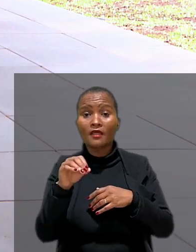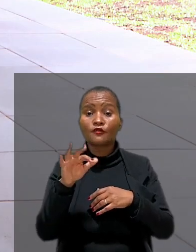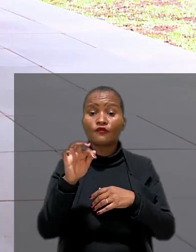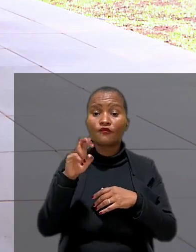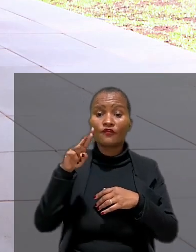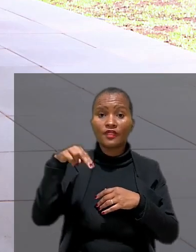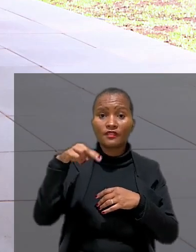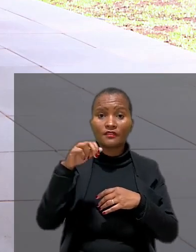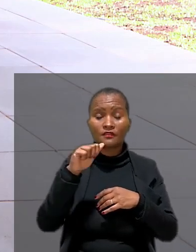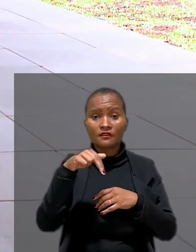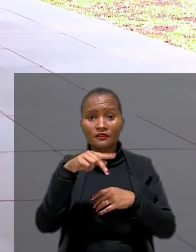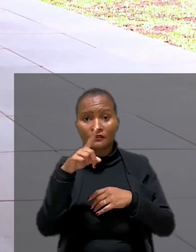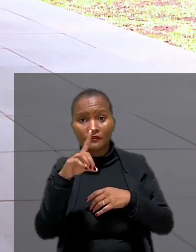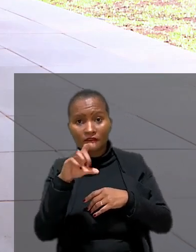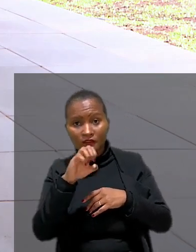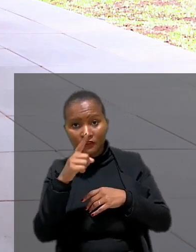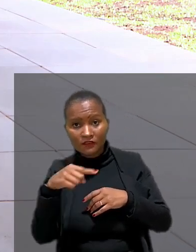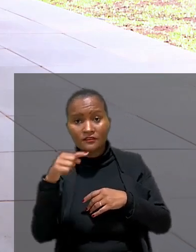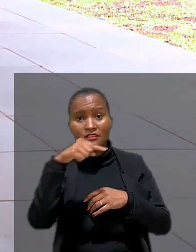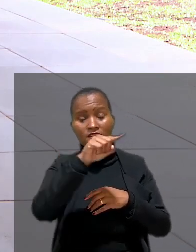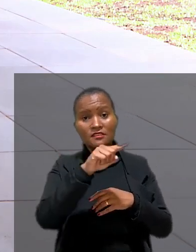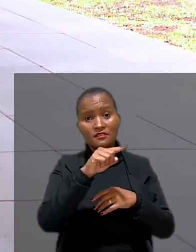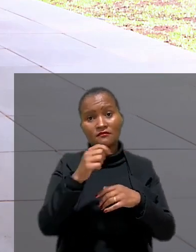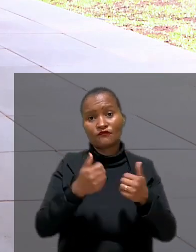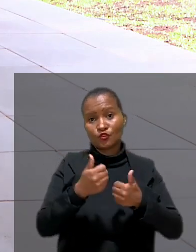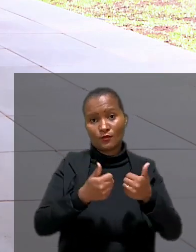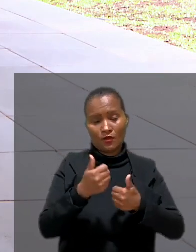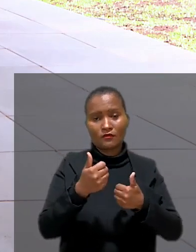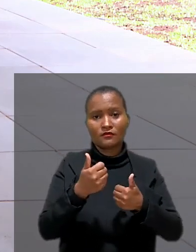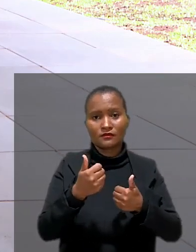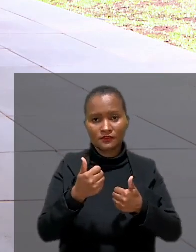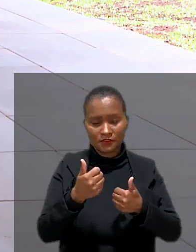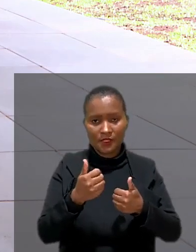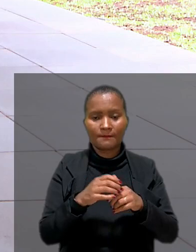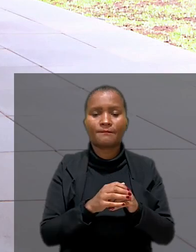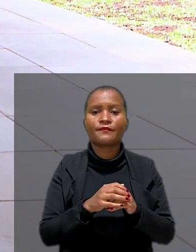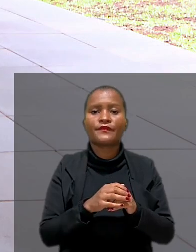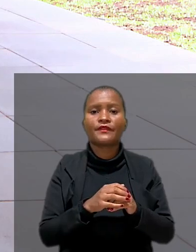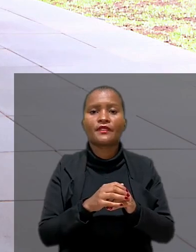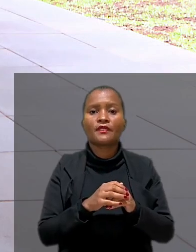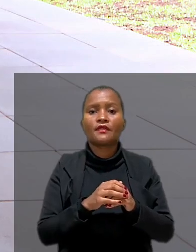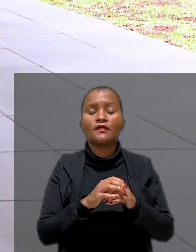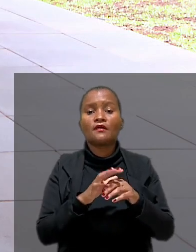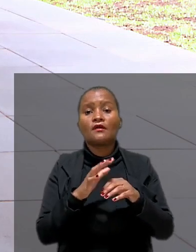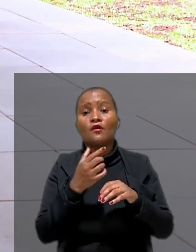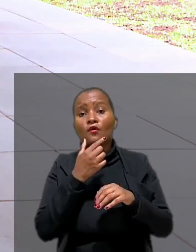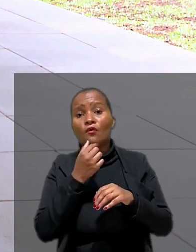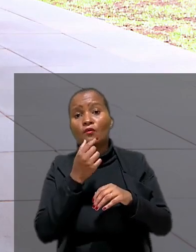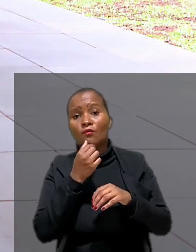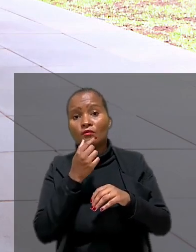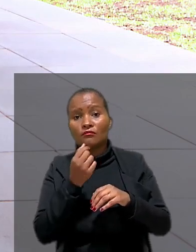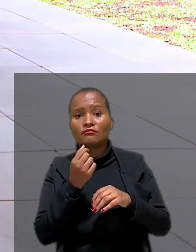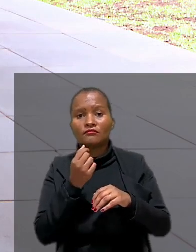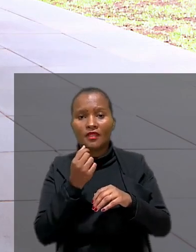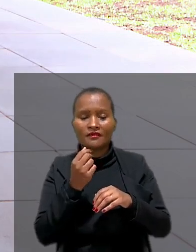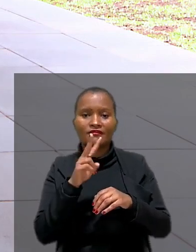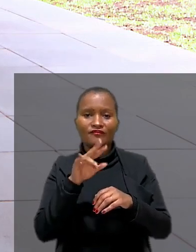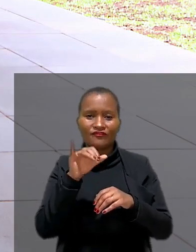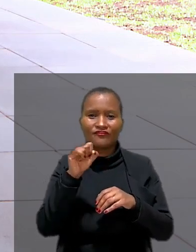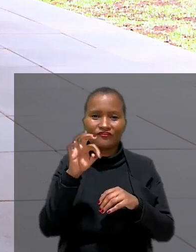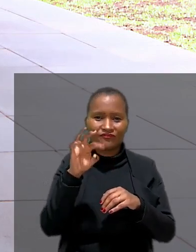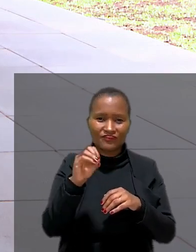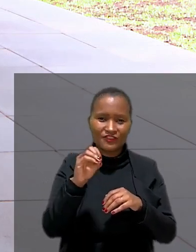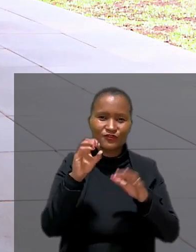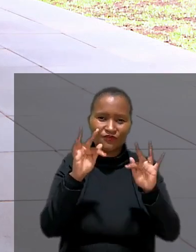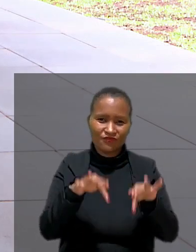Fernandes viajava para jogar, à época pelo time do CSKA. Quando o visto temporário expirava, o motorista retornava ao